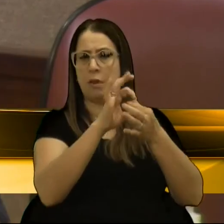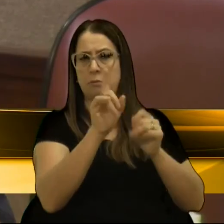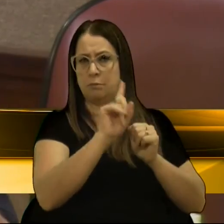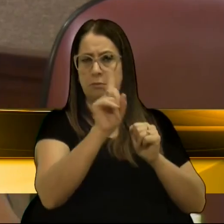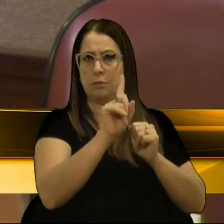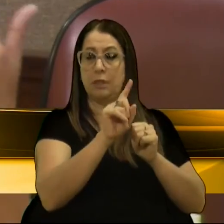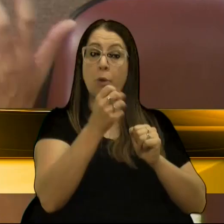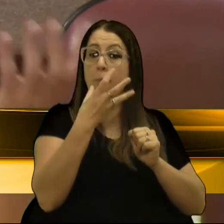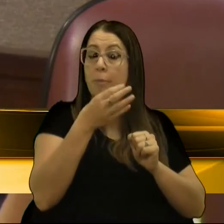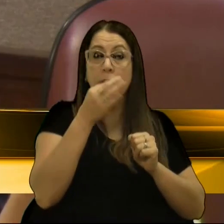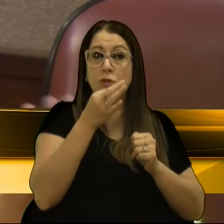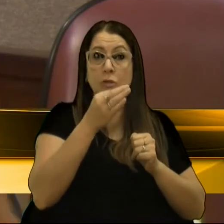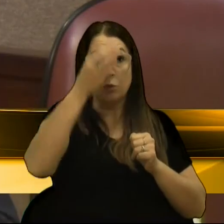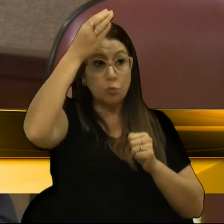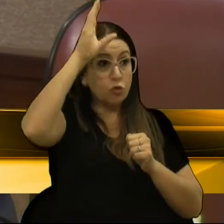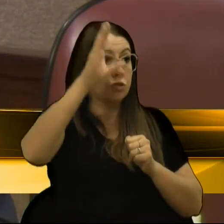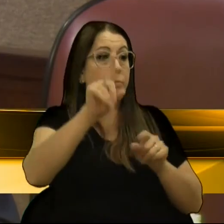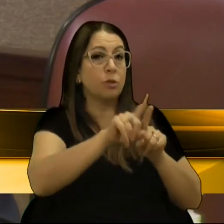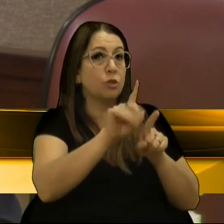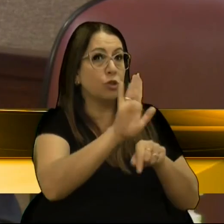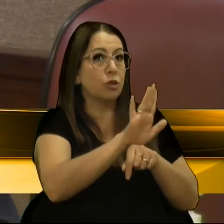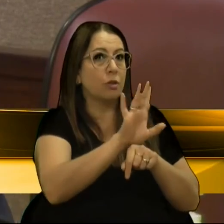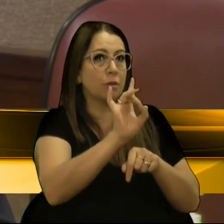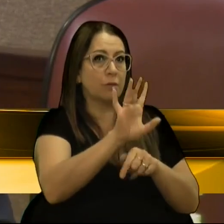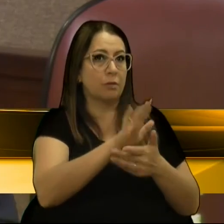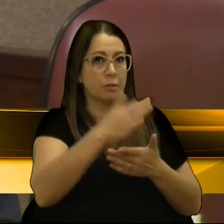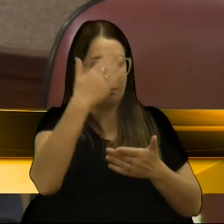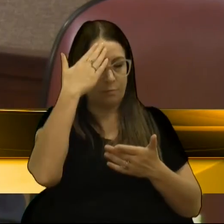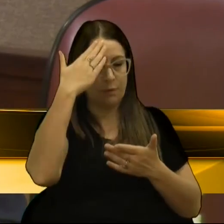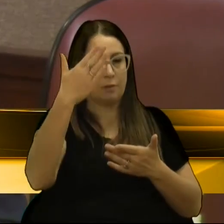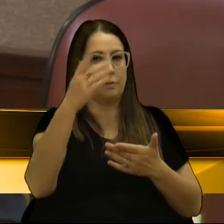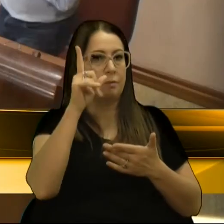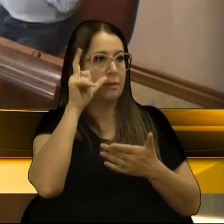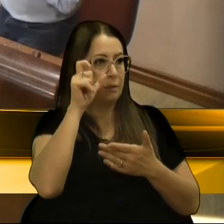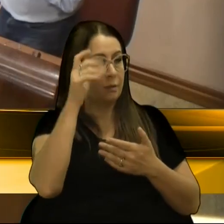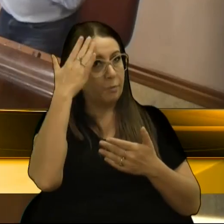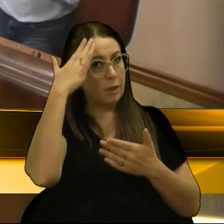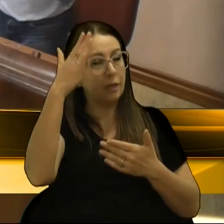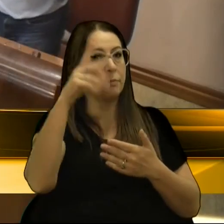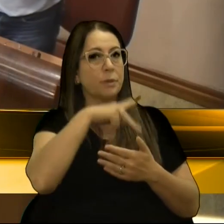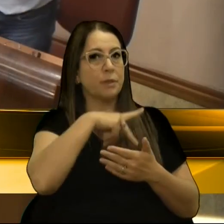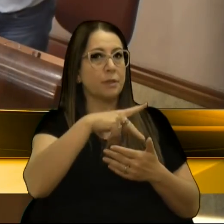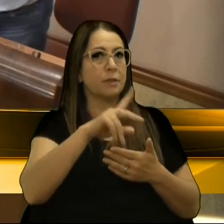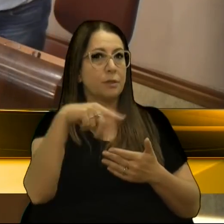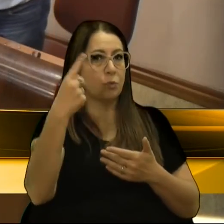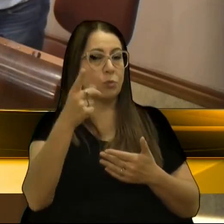e em Curitiba a gente quer o bem para Curitiba. É somente isso. Obrigado, Scalco. Obrigado, Sr. Presidente. Até uma próxima.